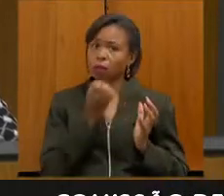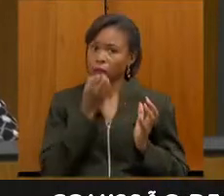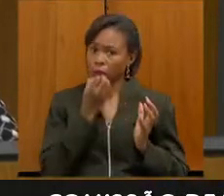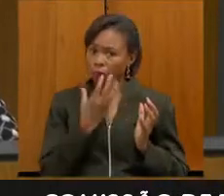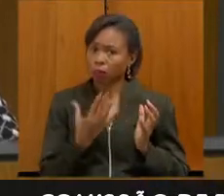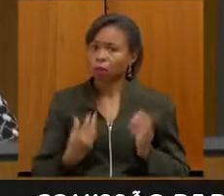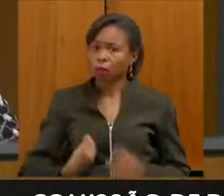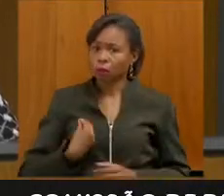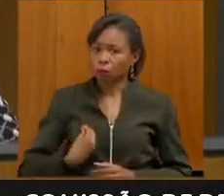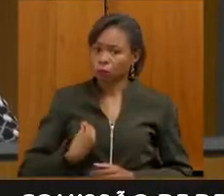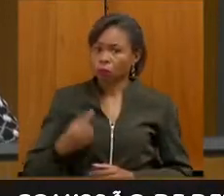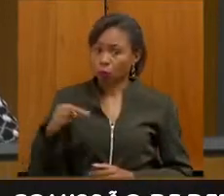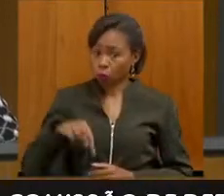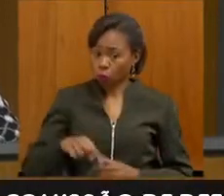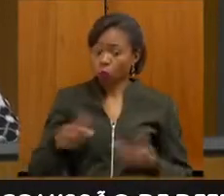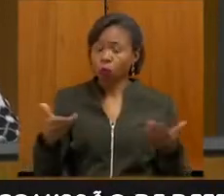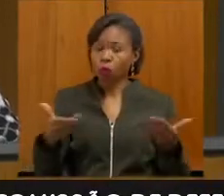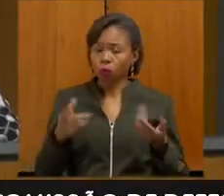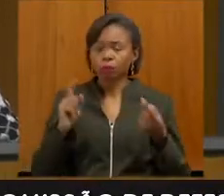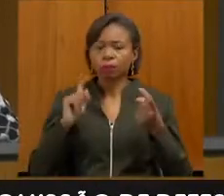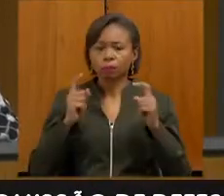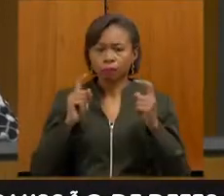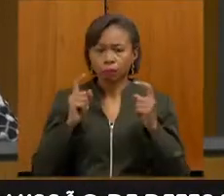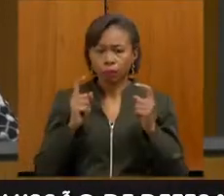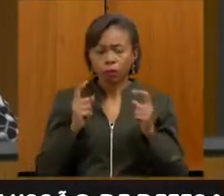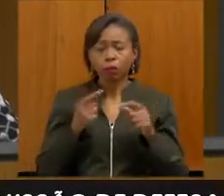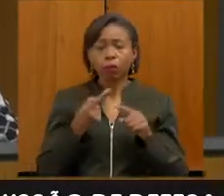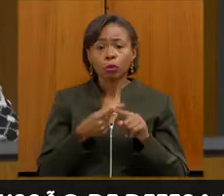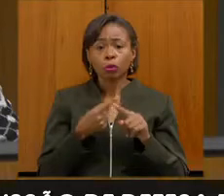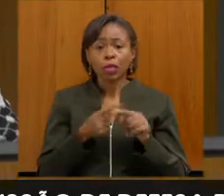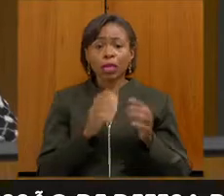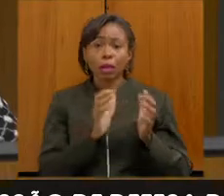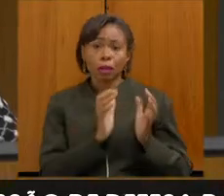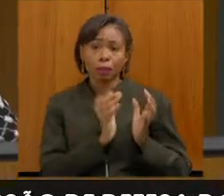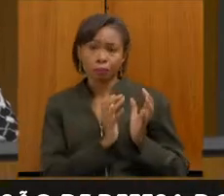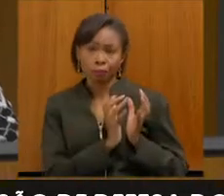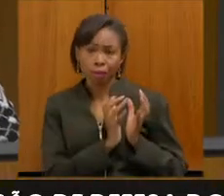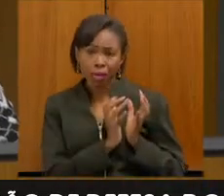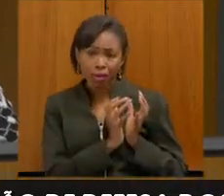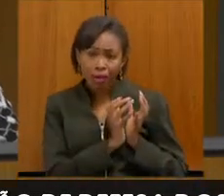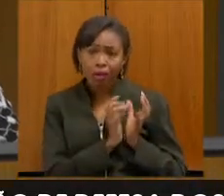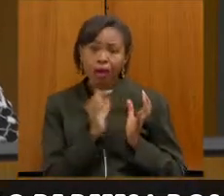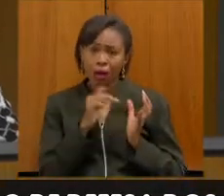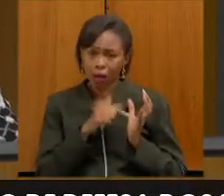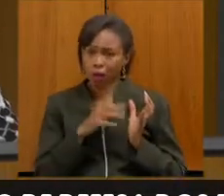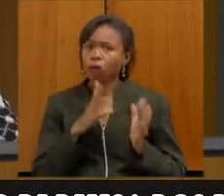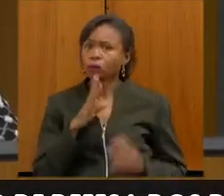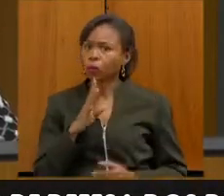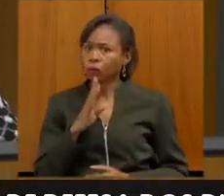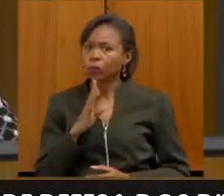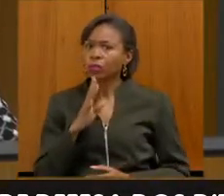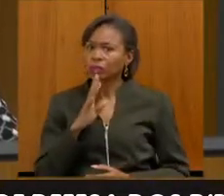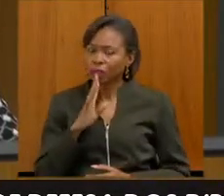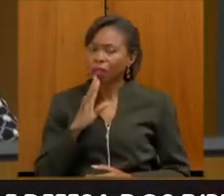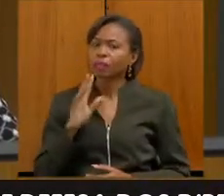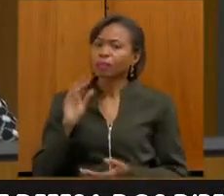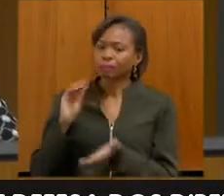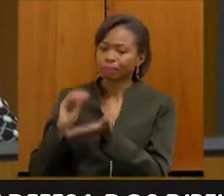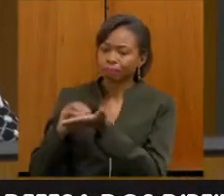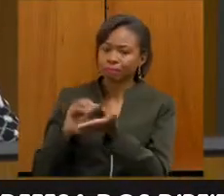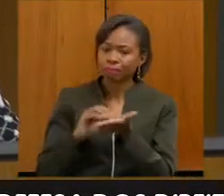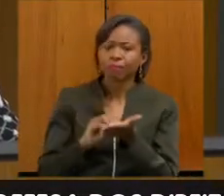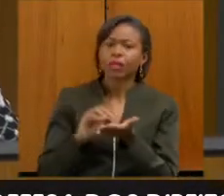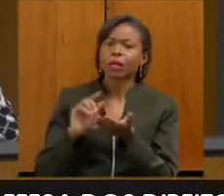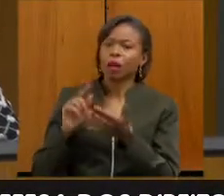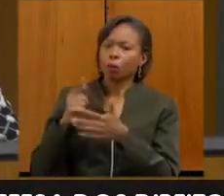presentes, que as APAES conhecem bem essa realidade. Então, é muito importante a gente estar